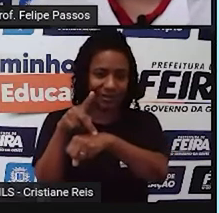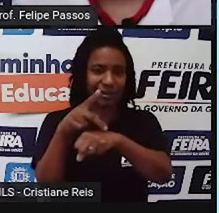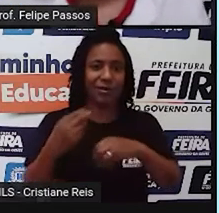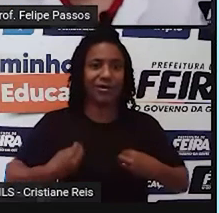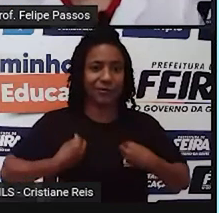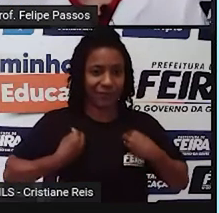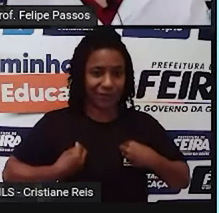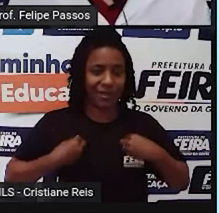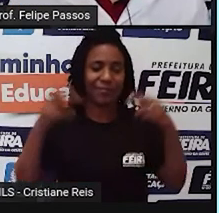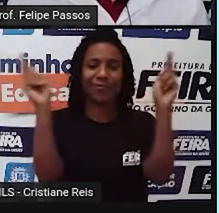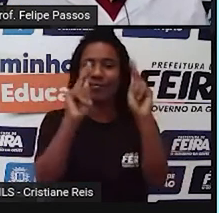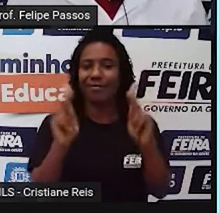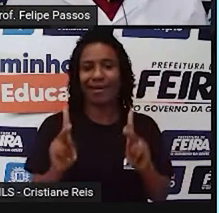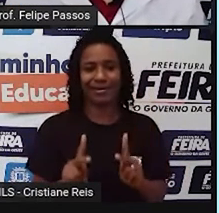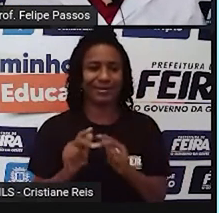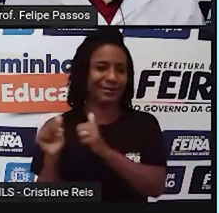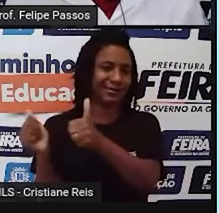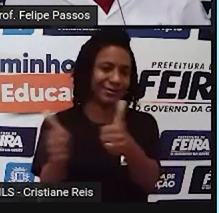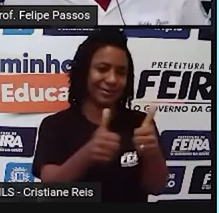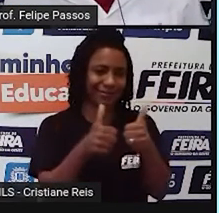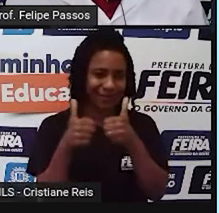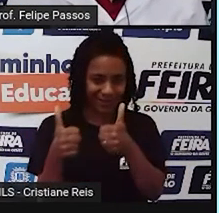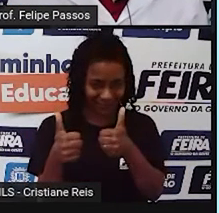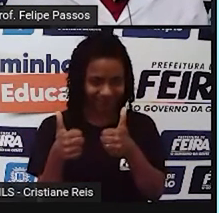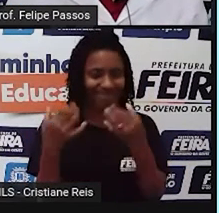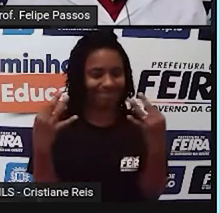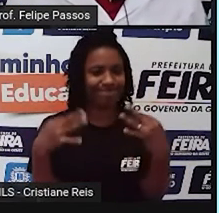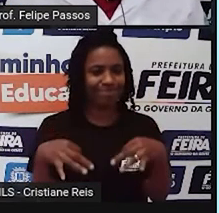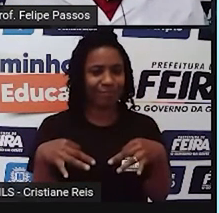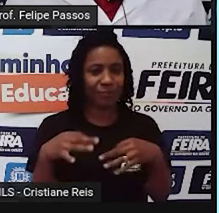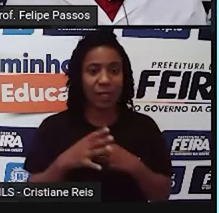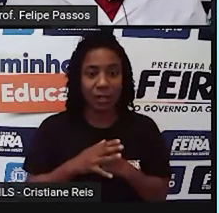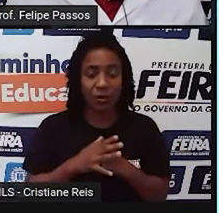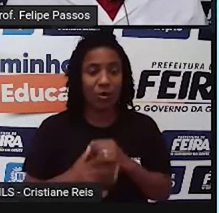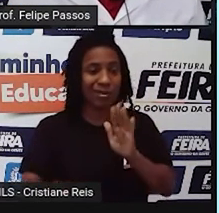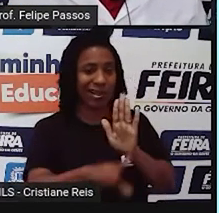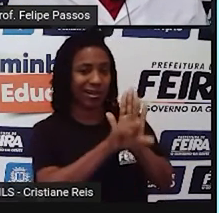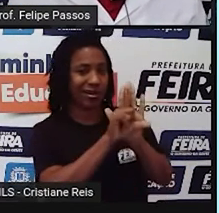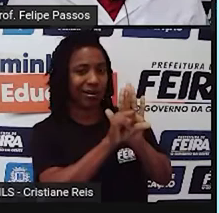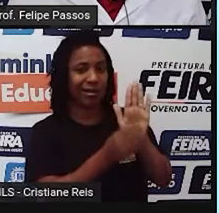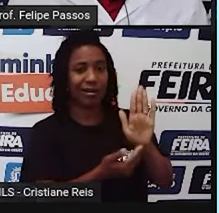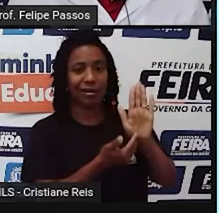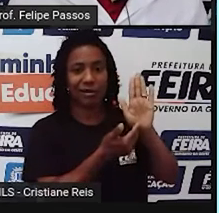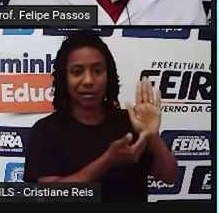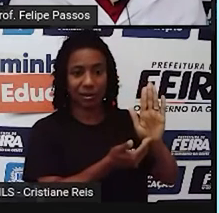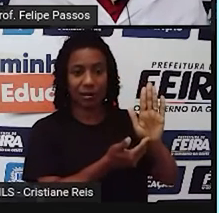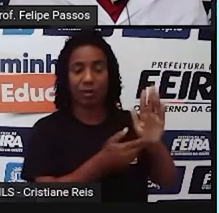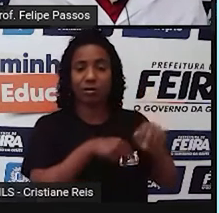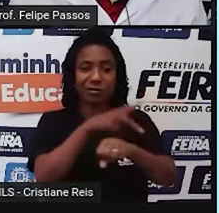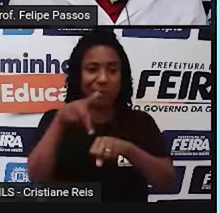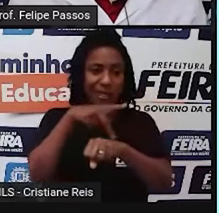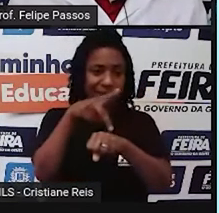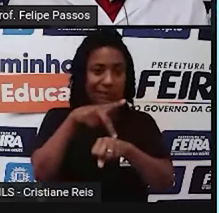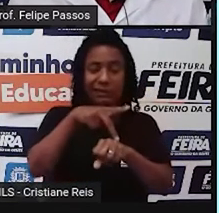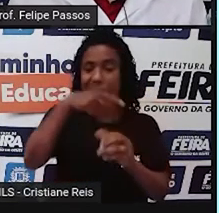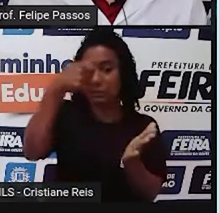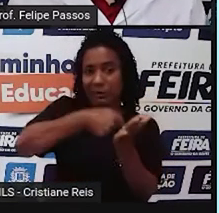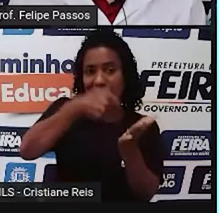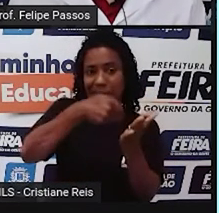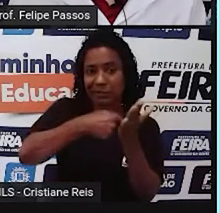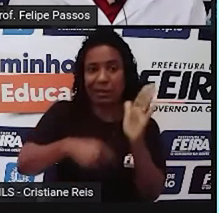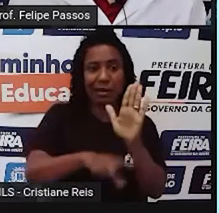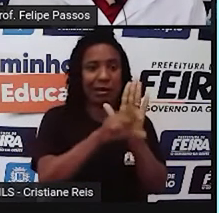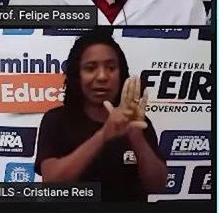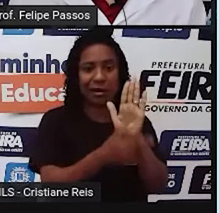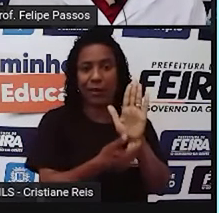dignidade e com paz, certo? Então, não é uma lei. Os países, eles não são obrigados a seguir a